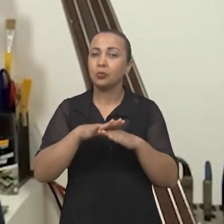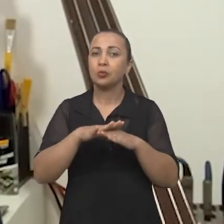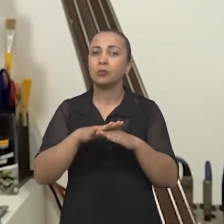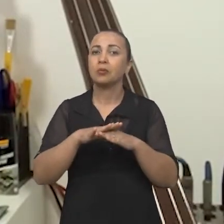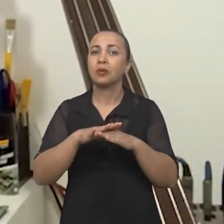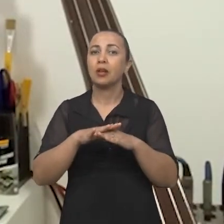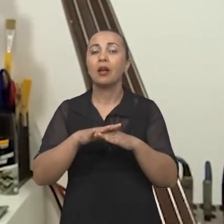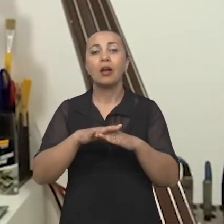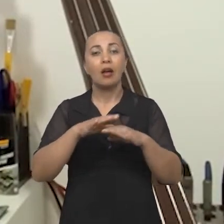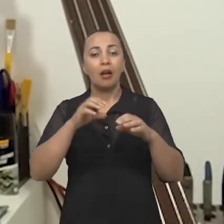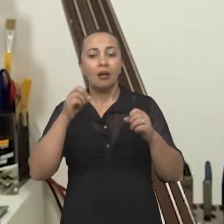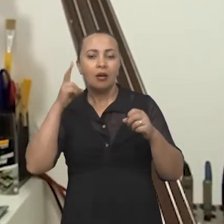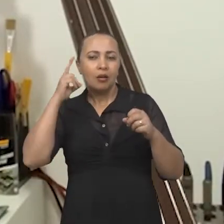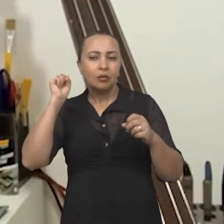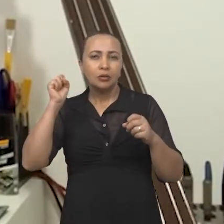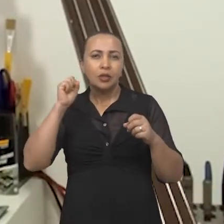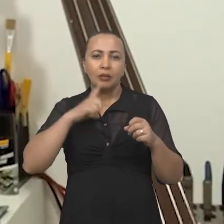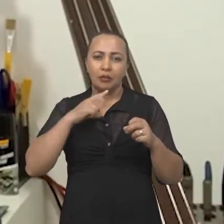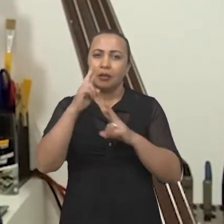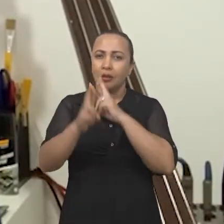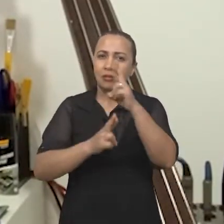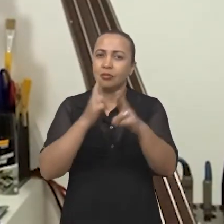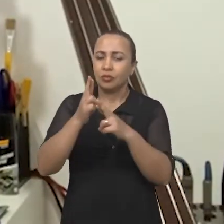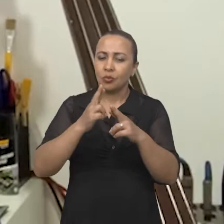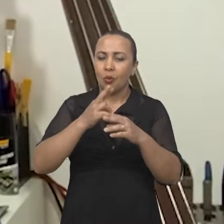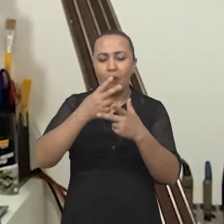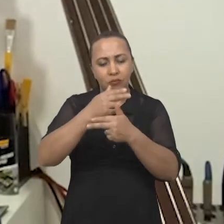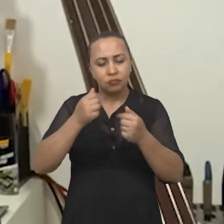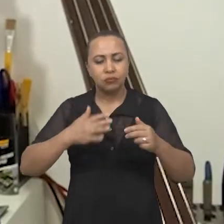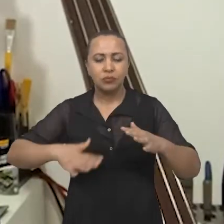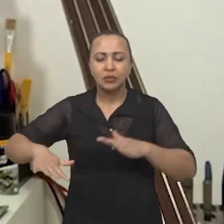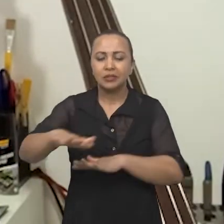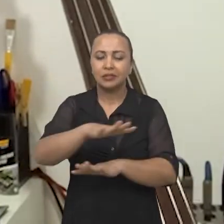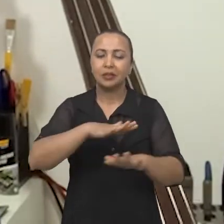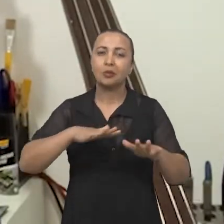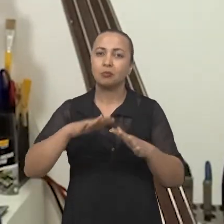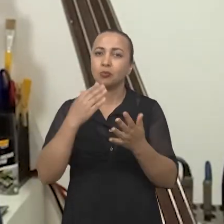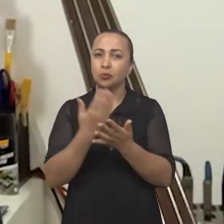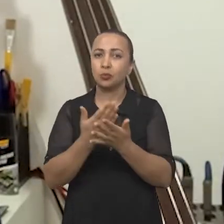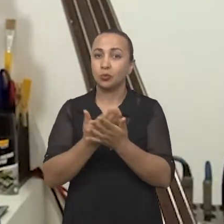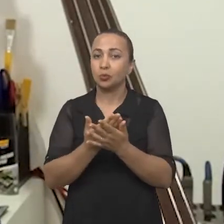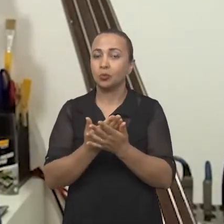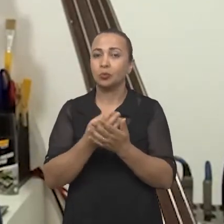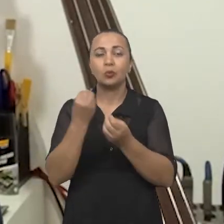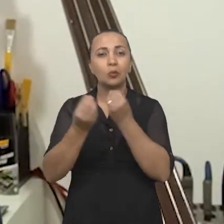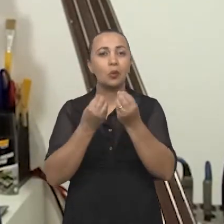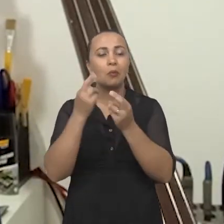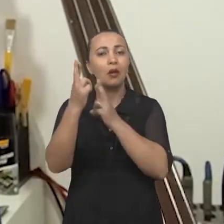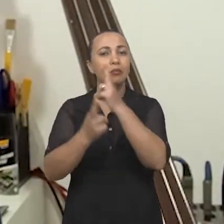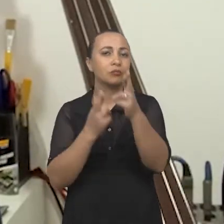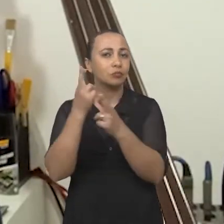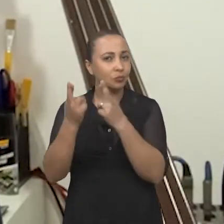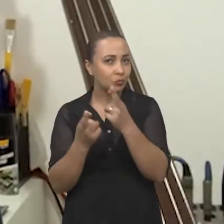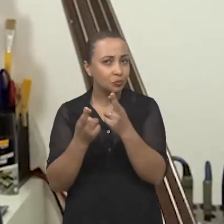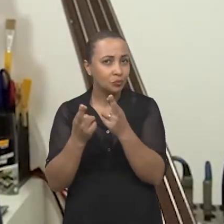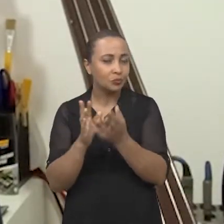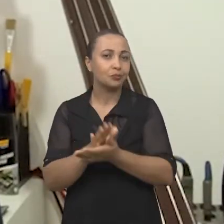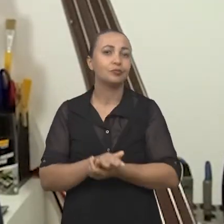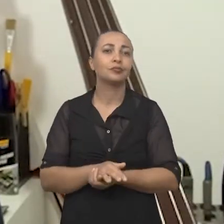inter-relações, têm relações com vários campos de estudos. E como podem ser essas relações? Por exemplo,